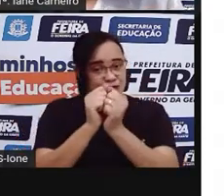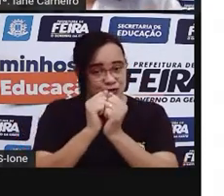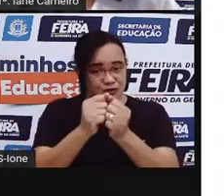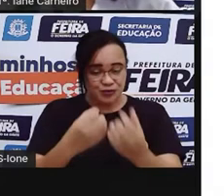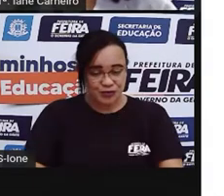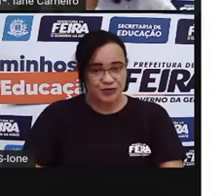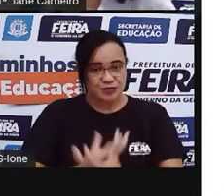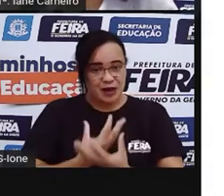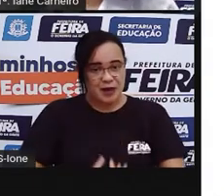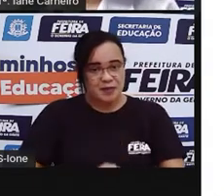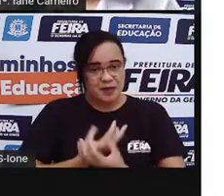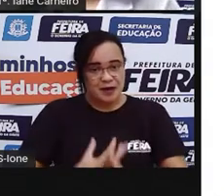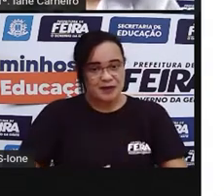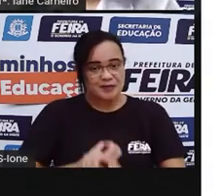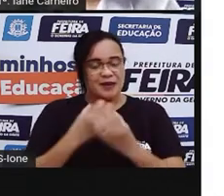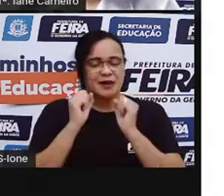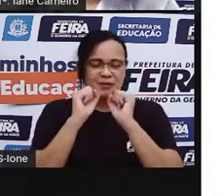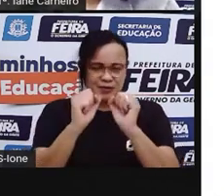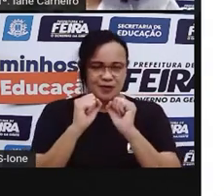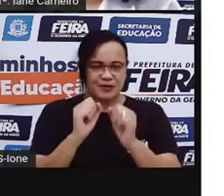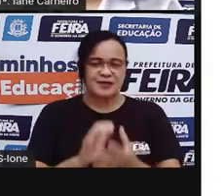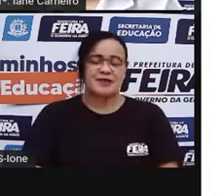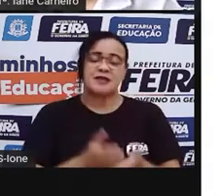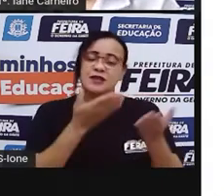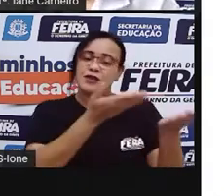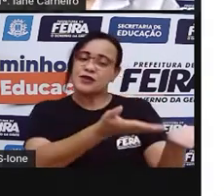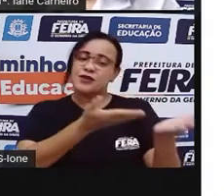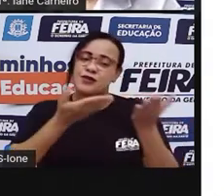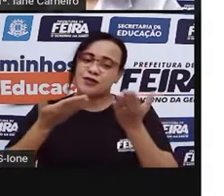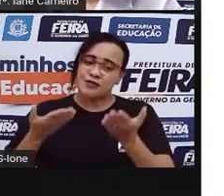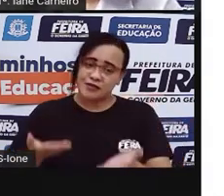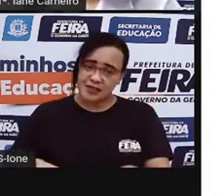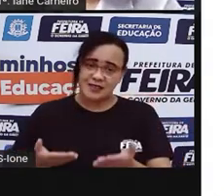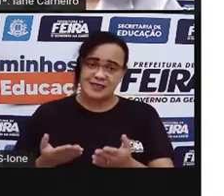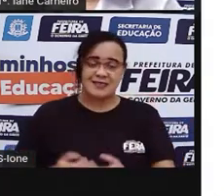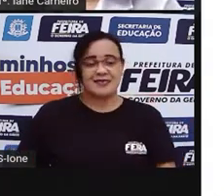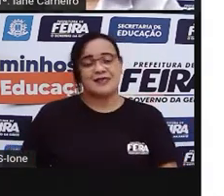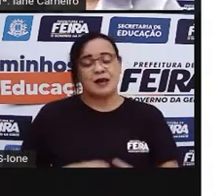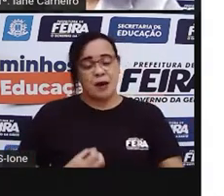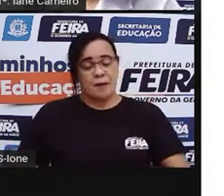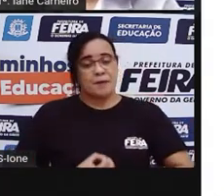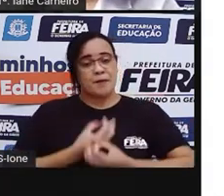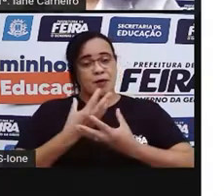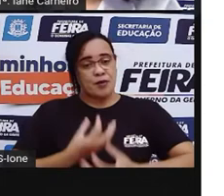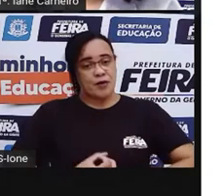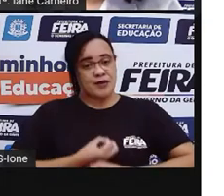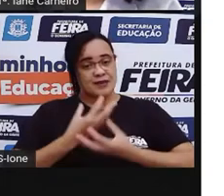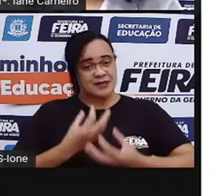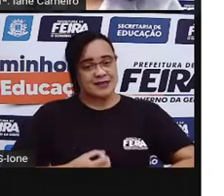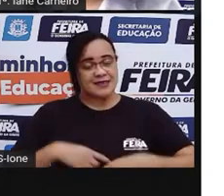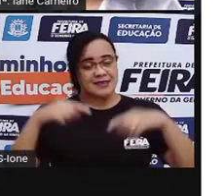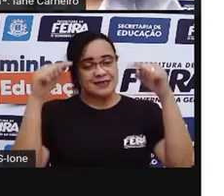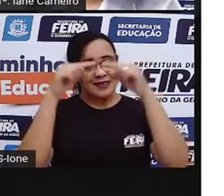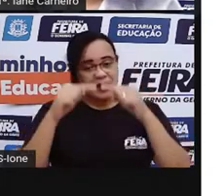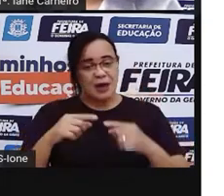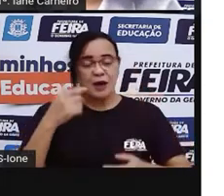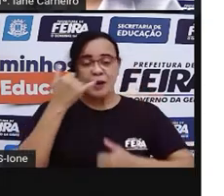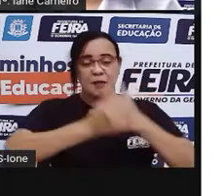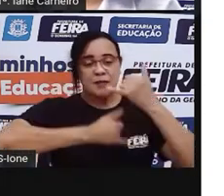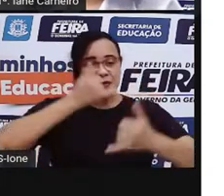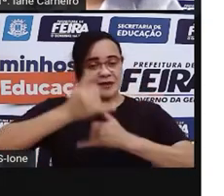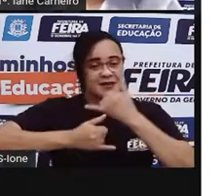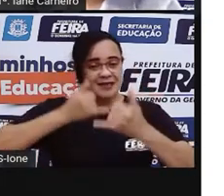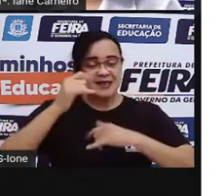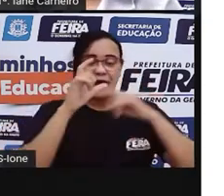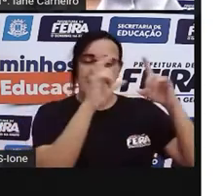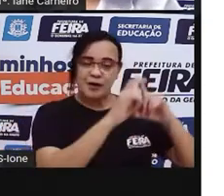Então, vamos lá Convite Poesia é brincar com palavras Como se brinca